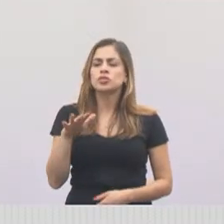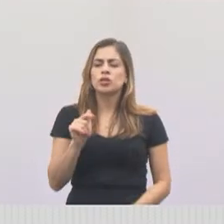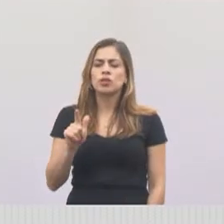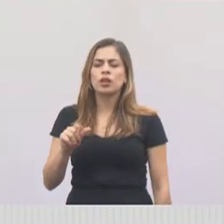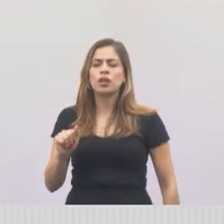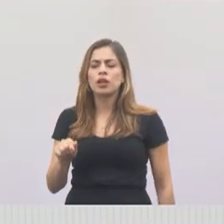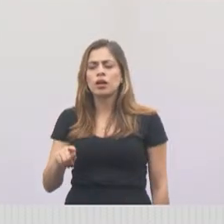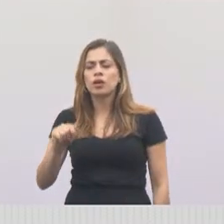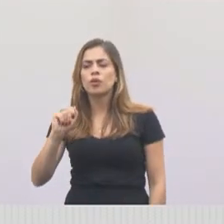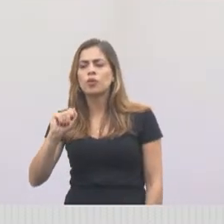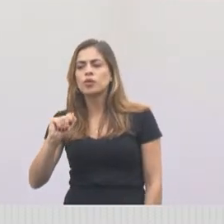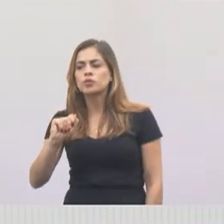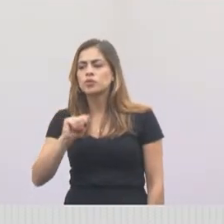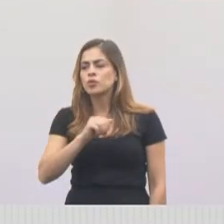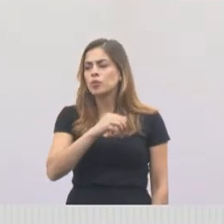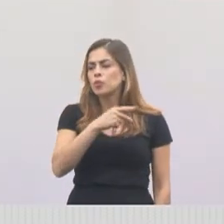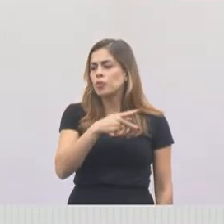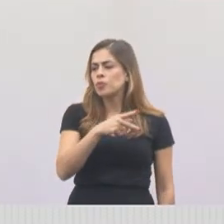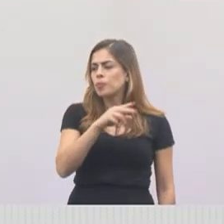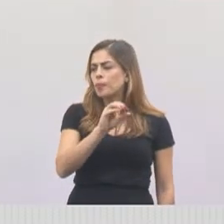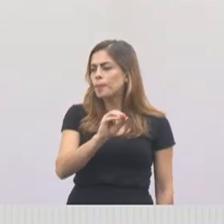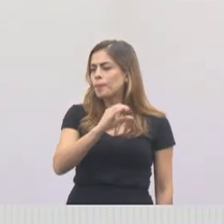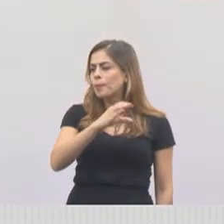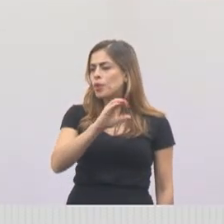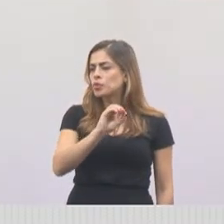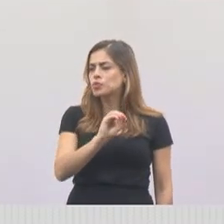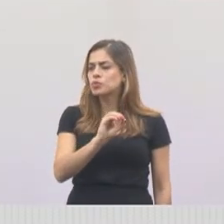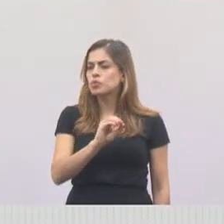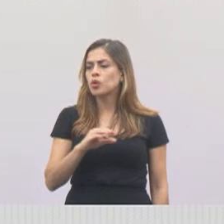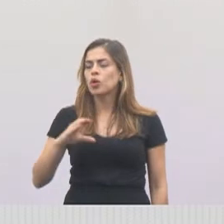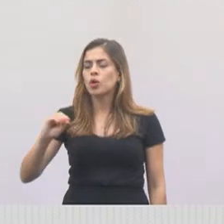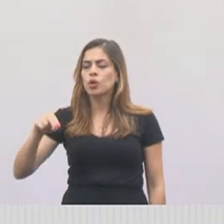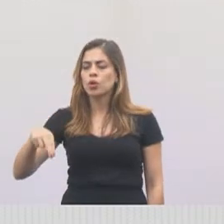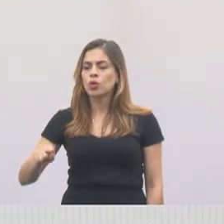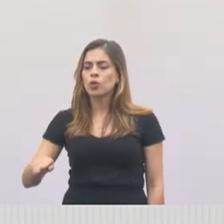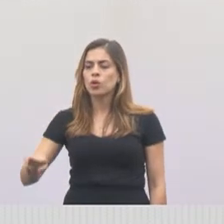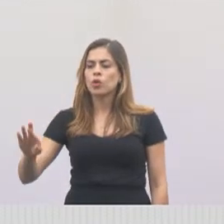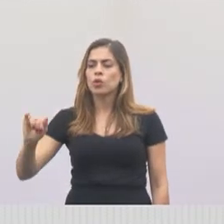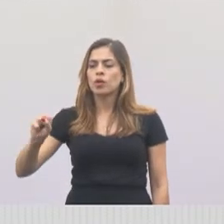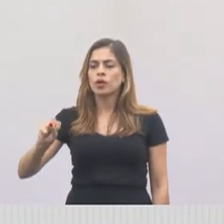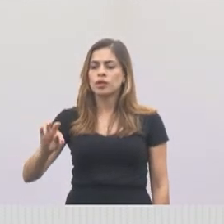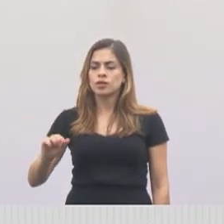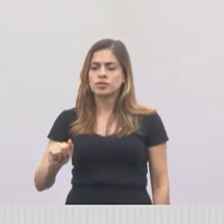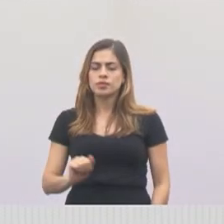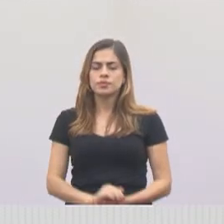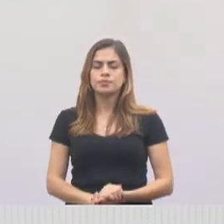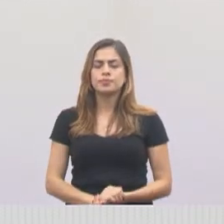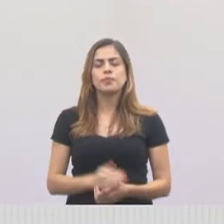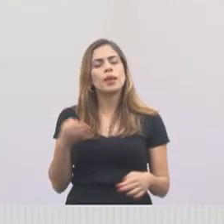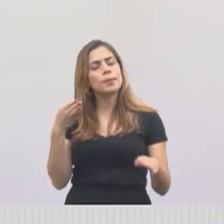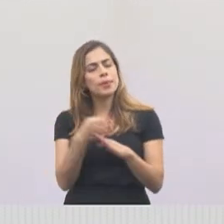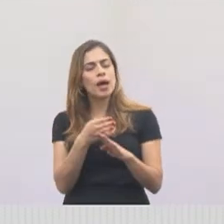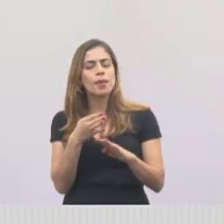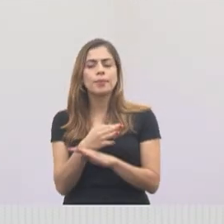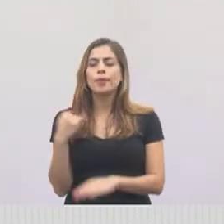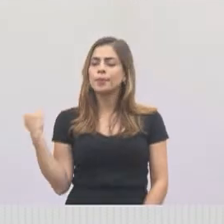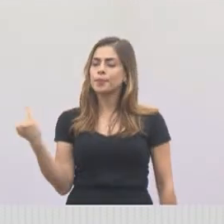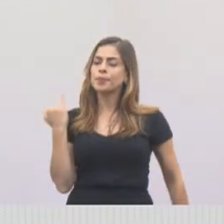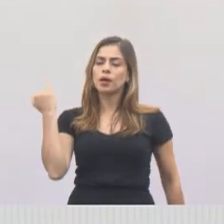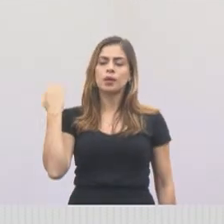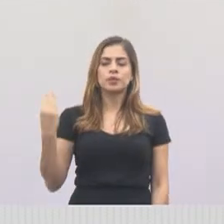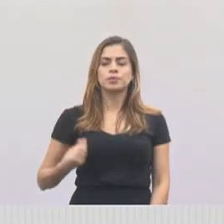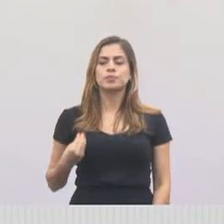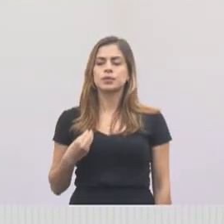Bairro do Poço e Lagoa Azul. Então, vá, participe, será muito importante a sua